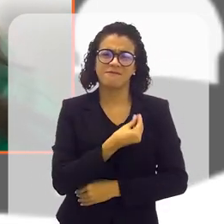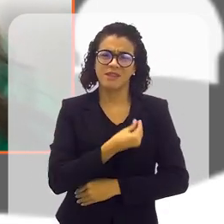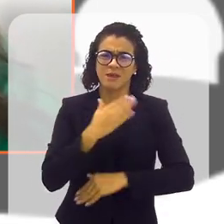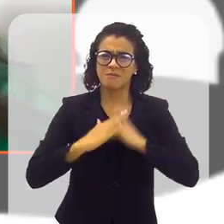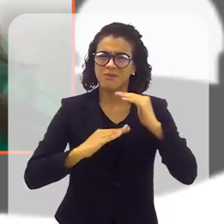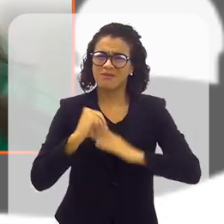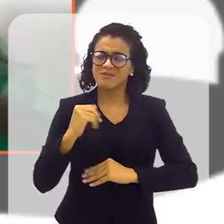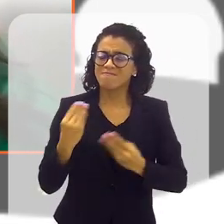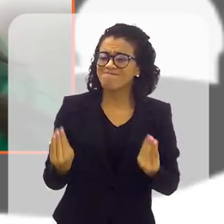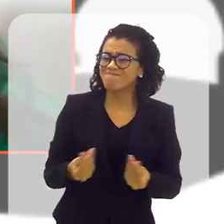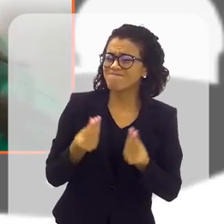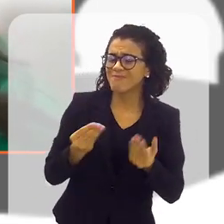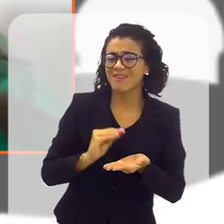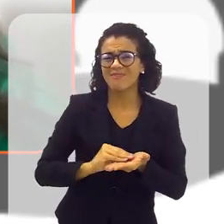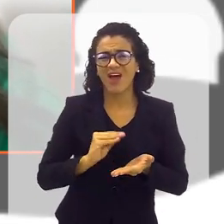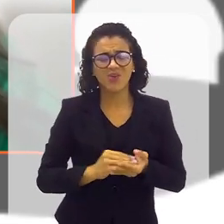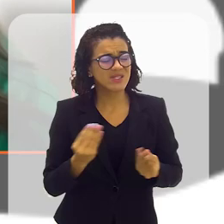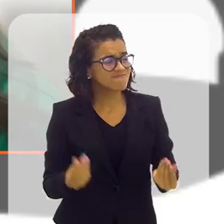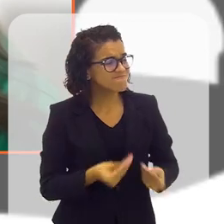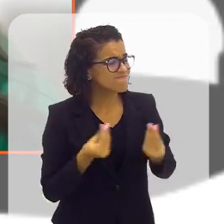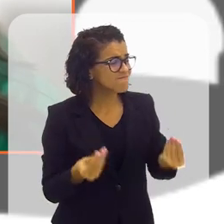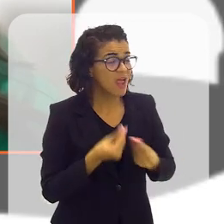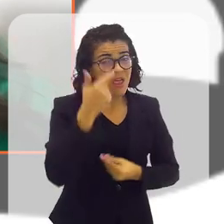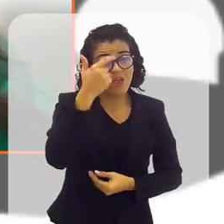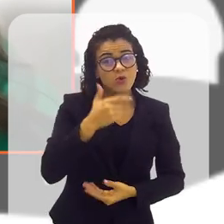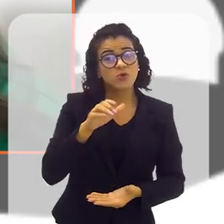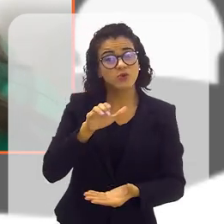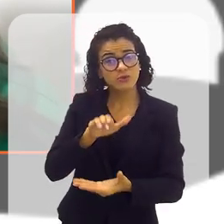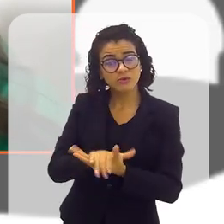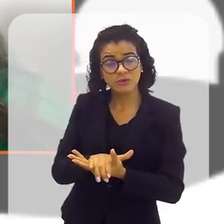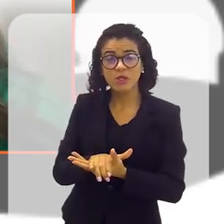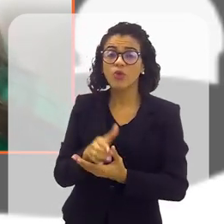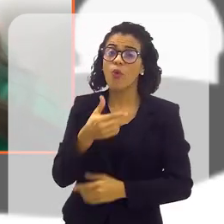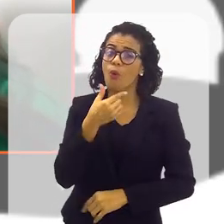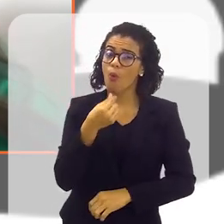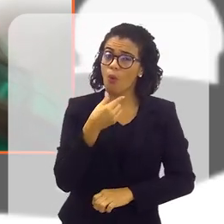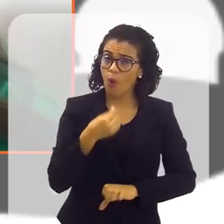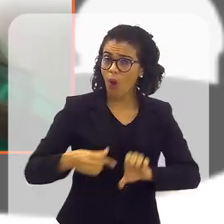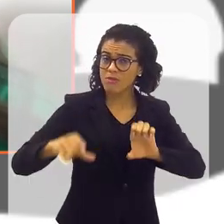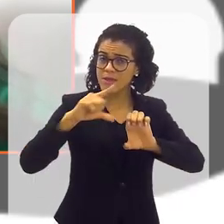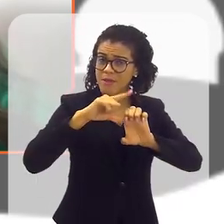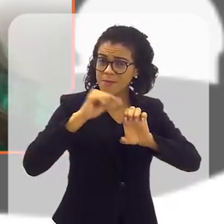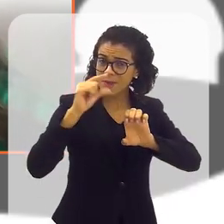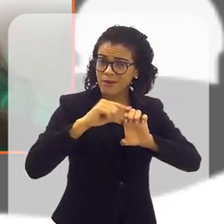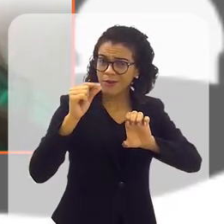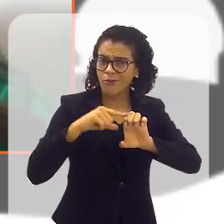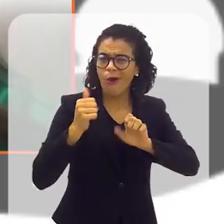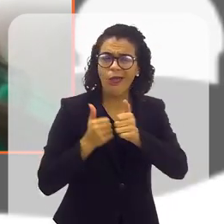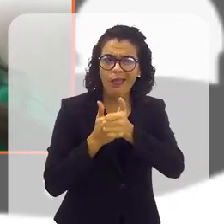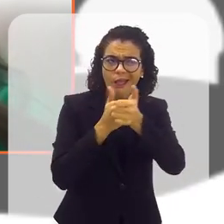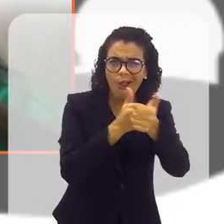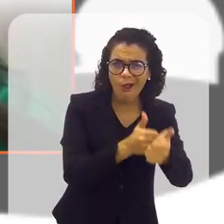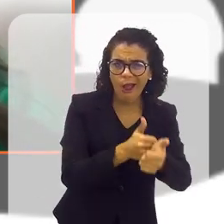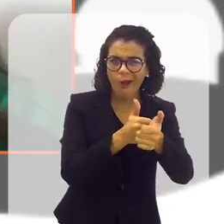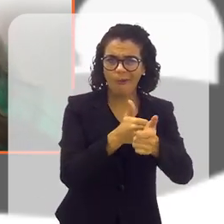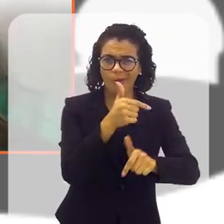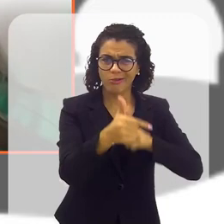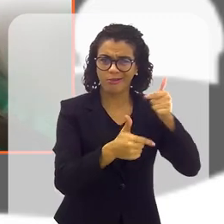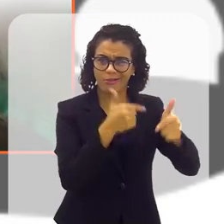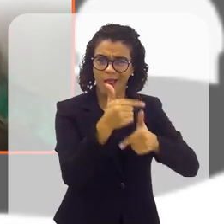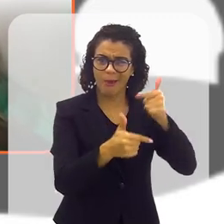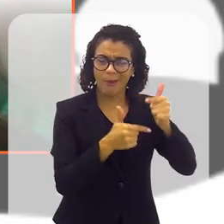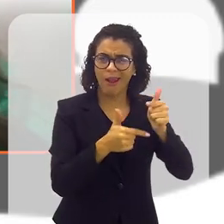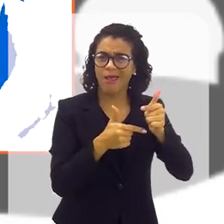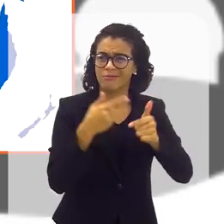faltava algo a mais. E eu sou casada com um grande empreendedor também, eu acompanhei nos bastidores aí